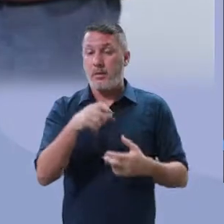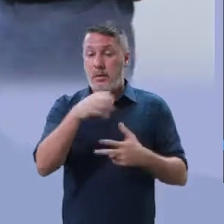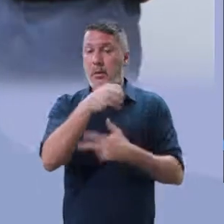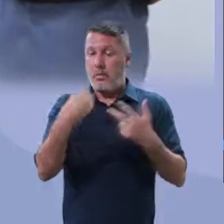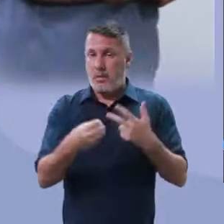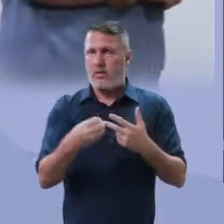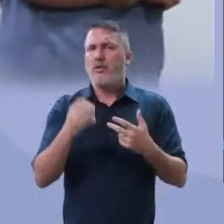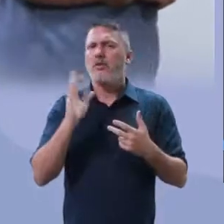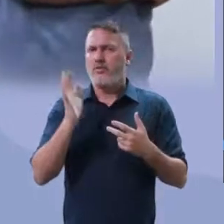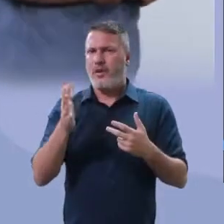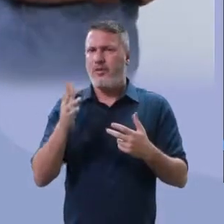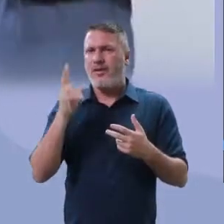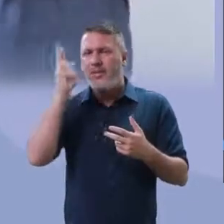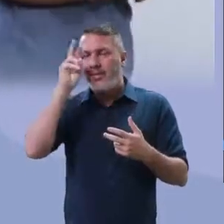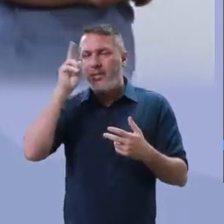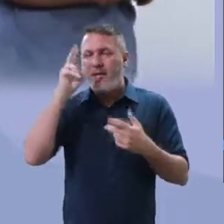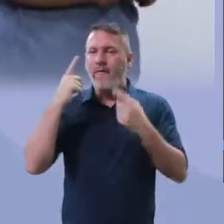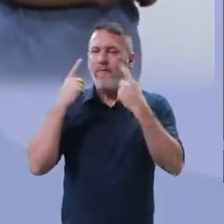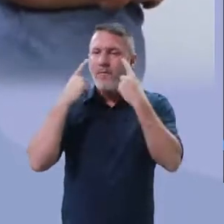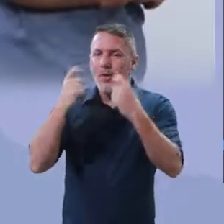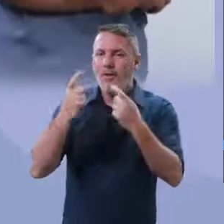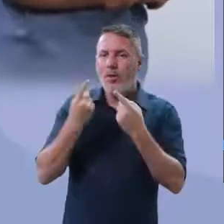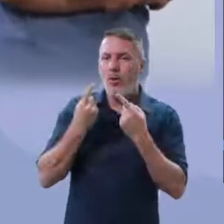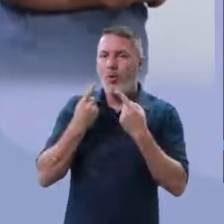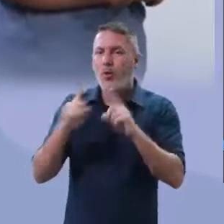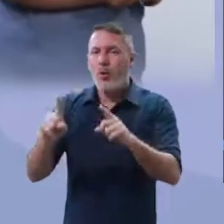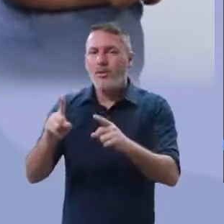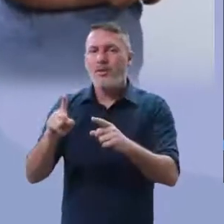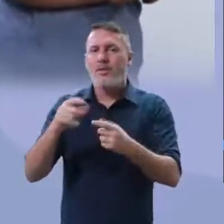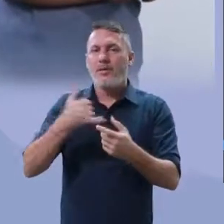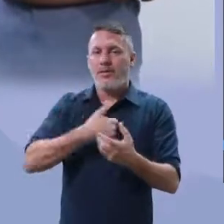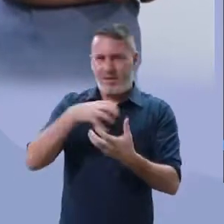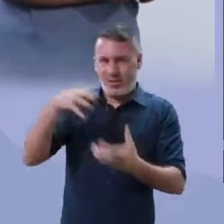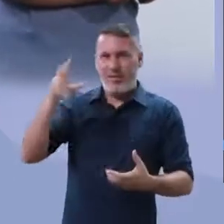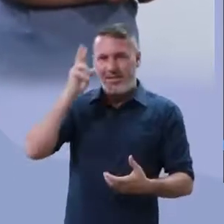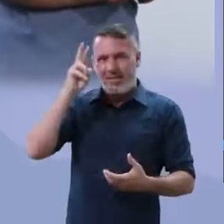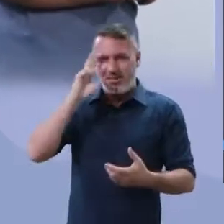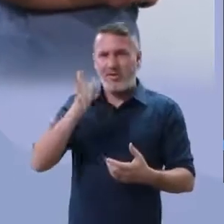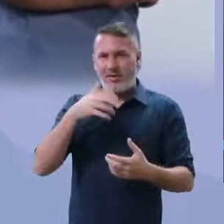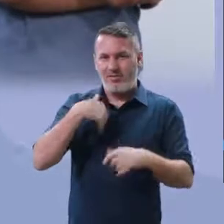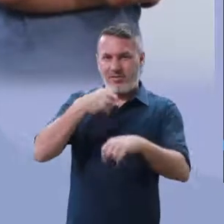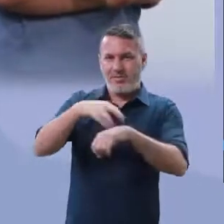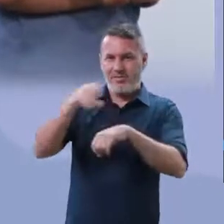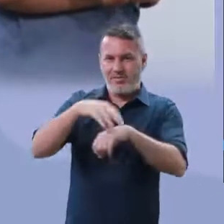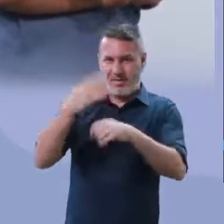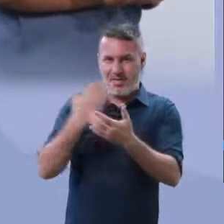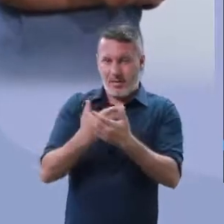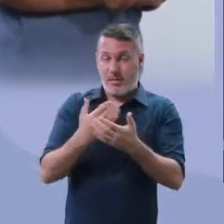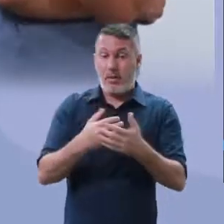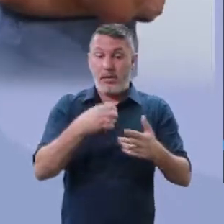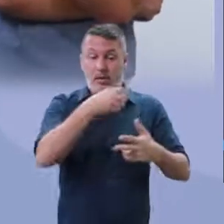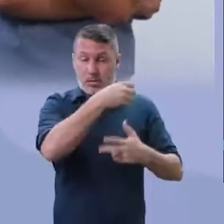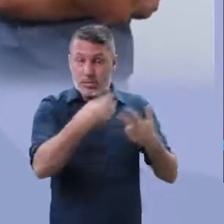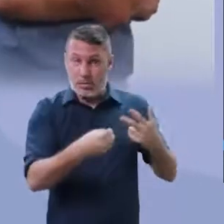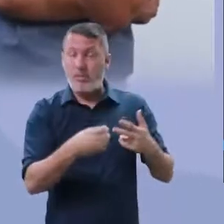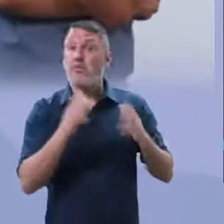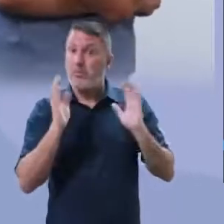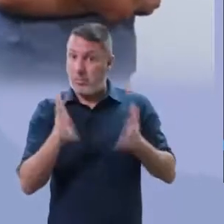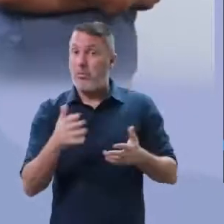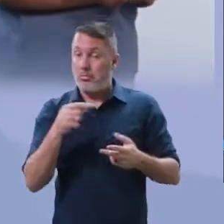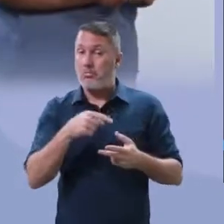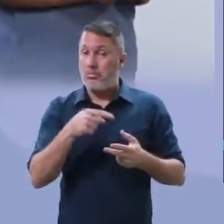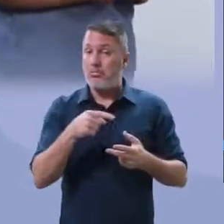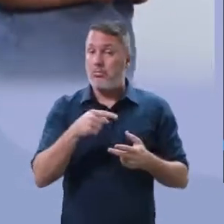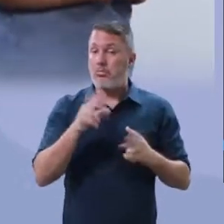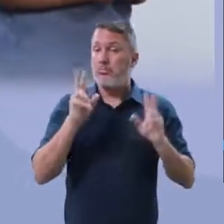Inclusive, o Enem, nós já trabalhamos na temática sobre violência contra os idosos, vocês lembram? No início da nossa aula, no ex-temático violência. E o Enem já cobrou uma